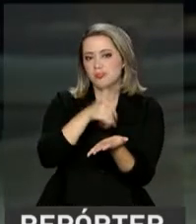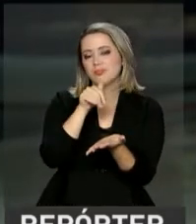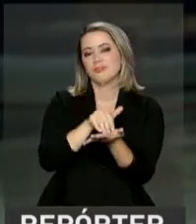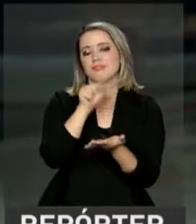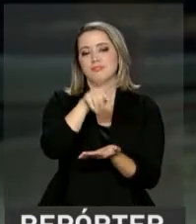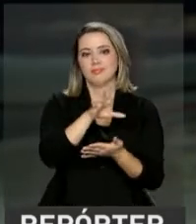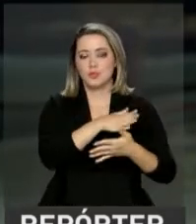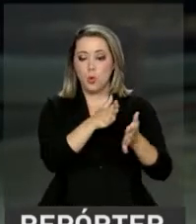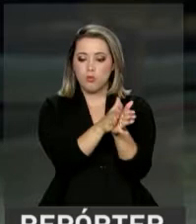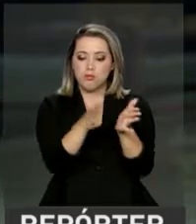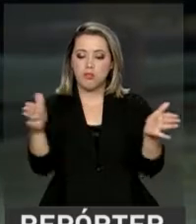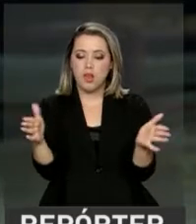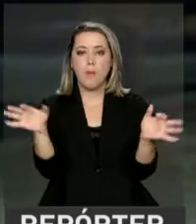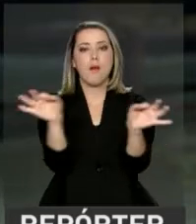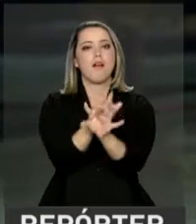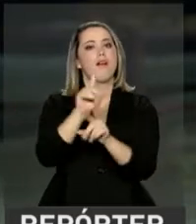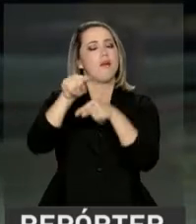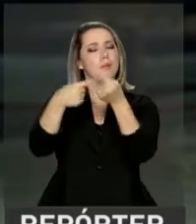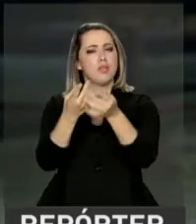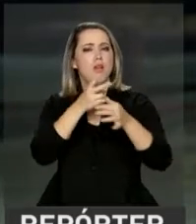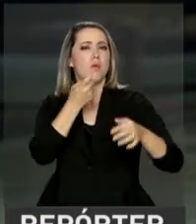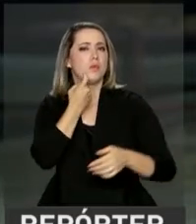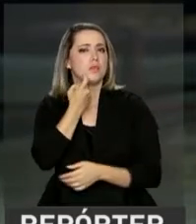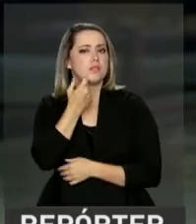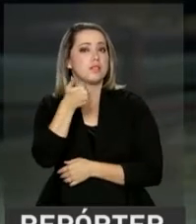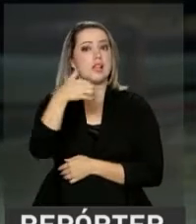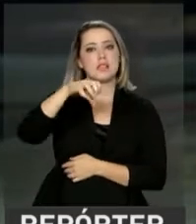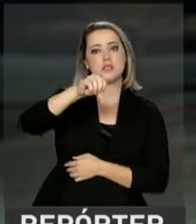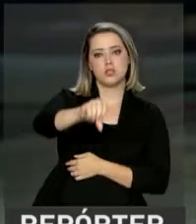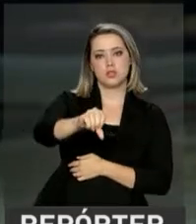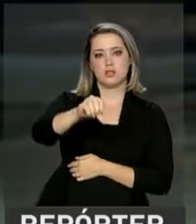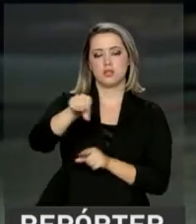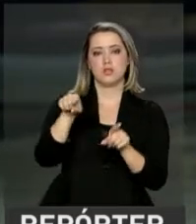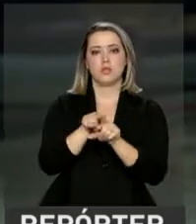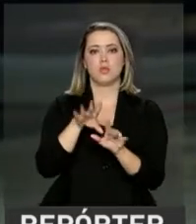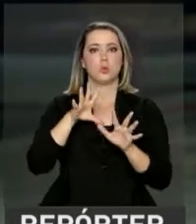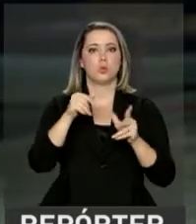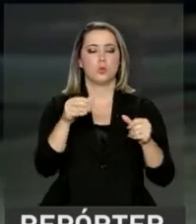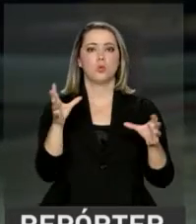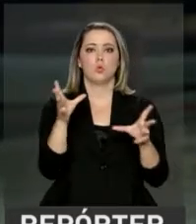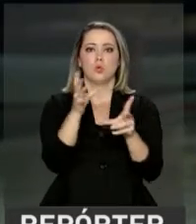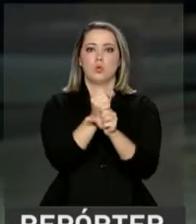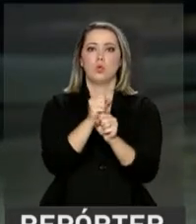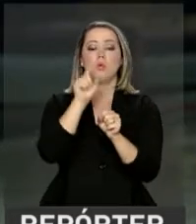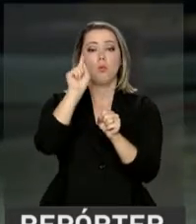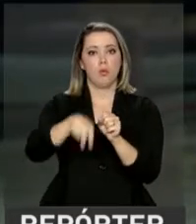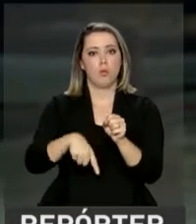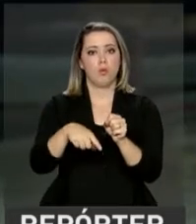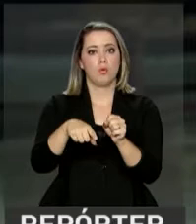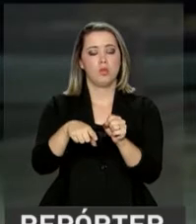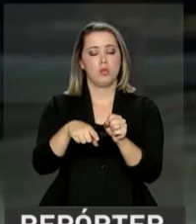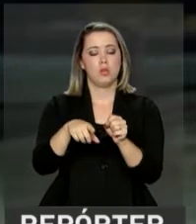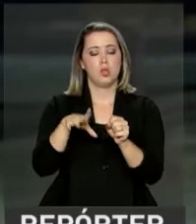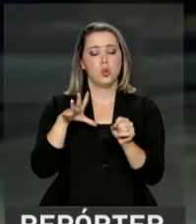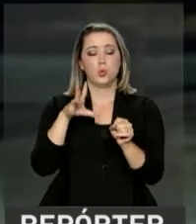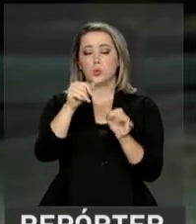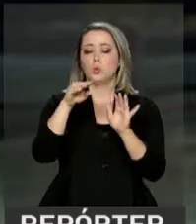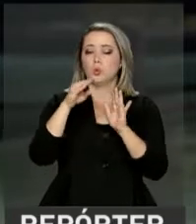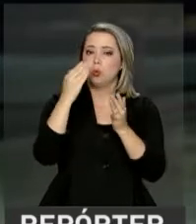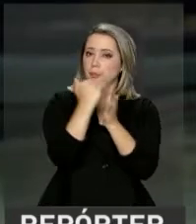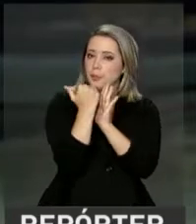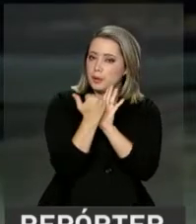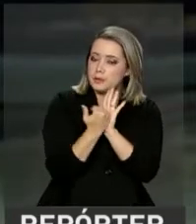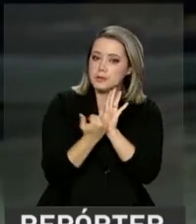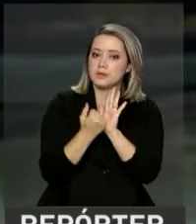O prazo termina na próxima sexta-feira, dia 19, e todo o processo é feito pela internet, no endereço que você confere aí